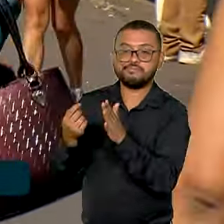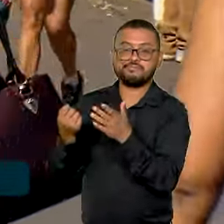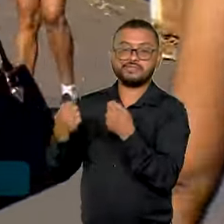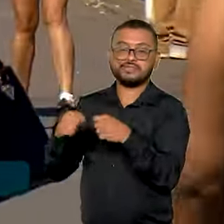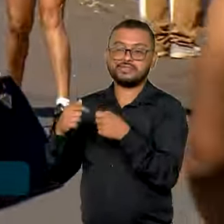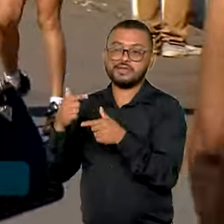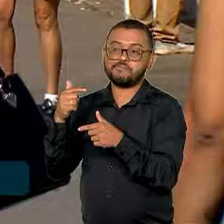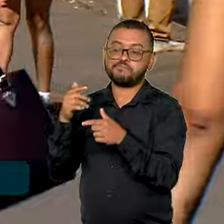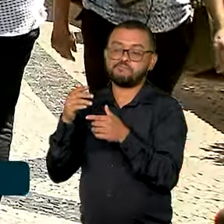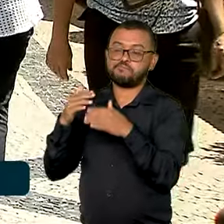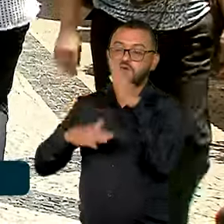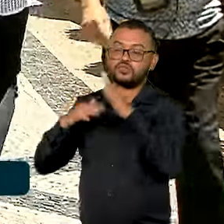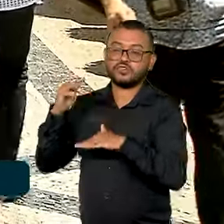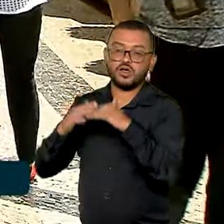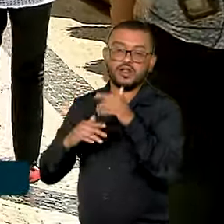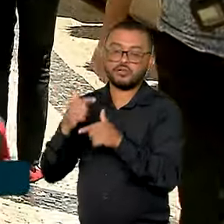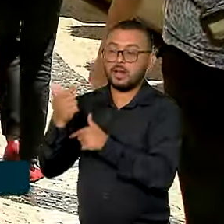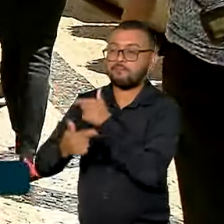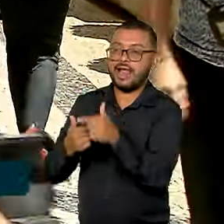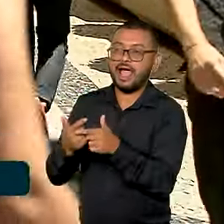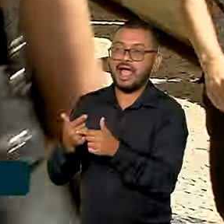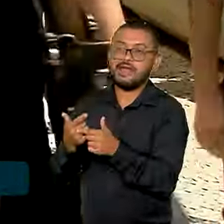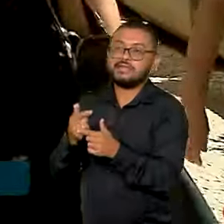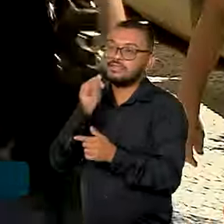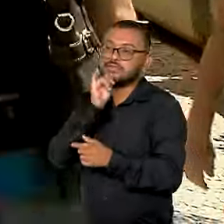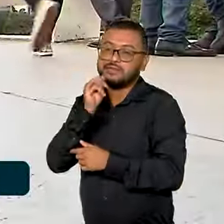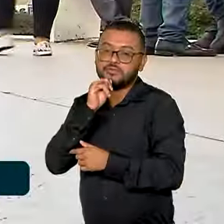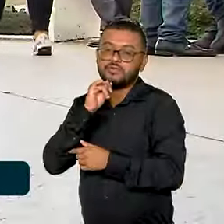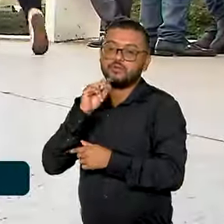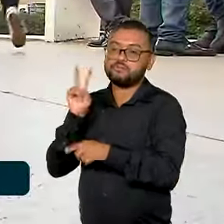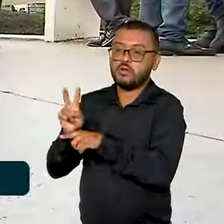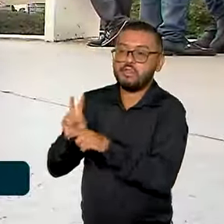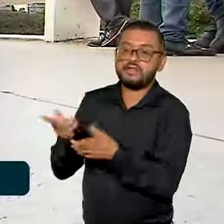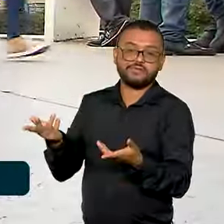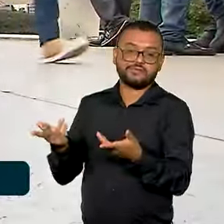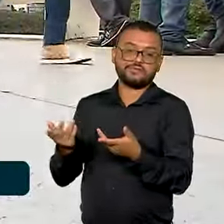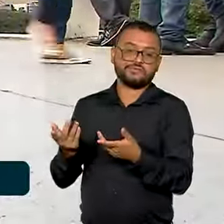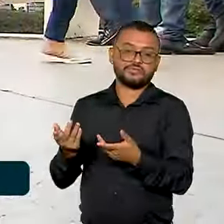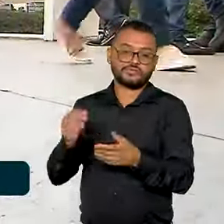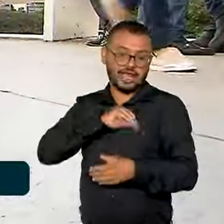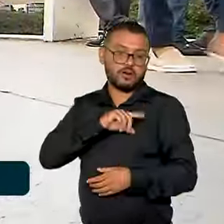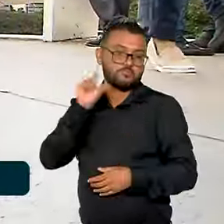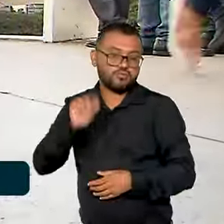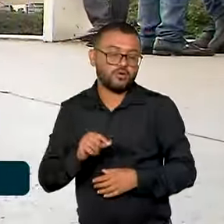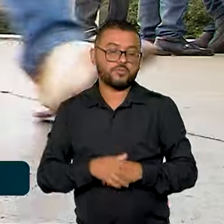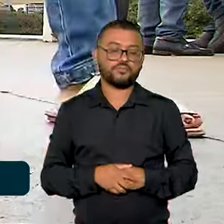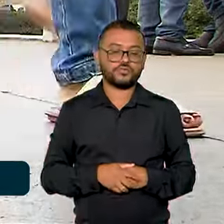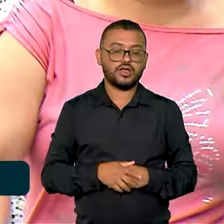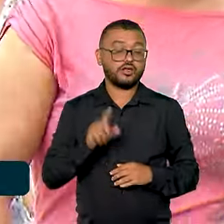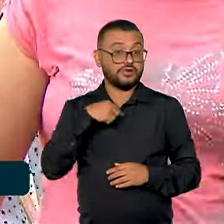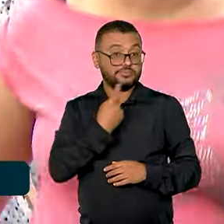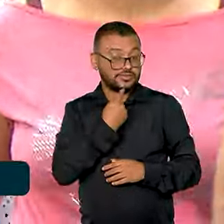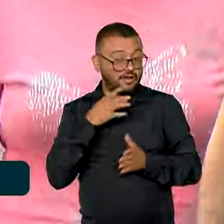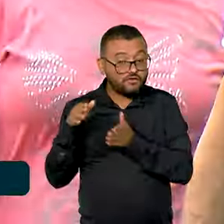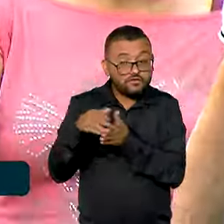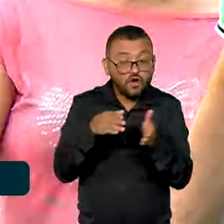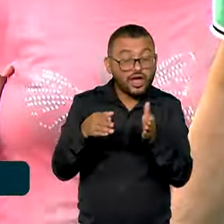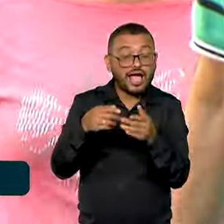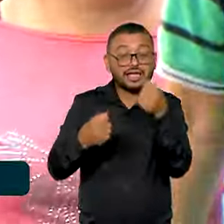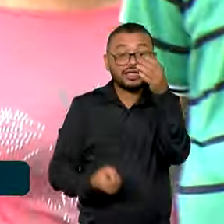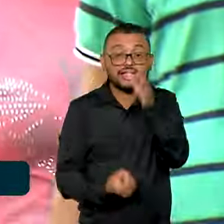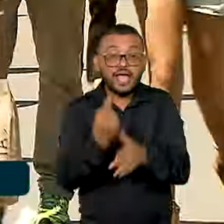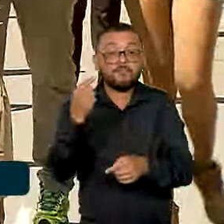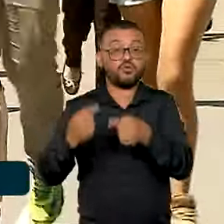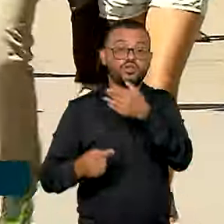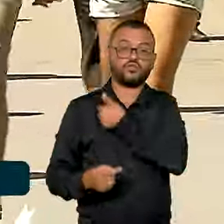profissões ligadas a cuidado, a bem-estar, que são pior remuneradas. As informações são importantes para direcionar melhor as políticas